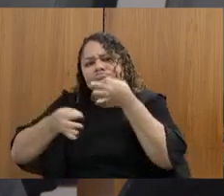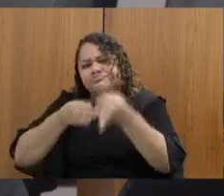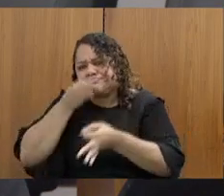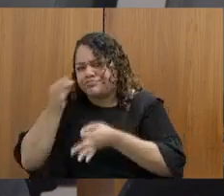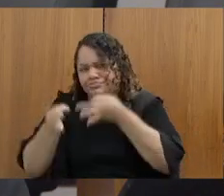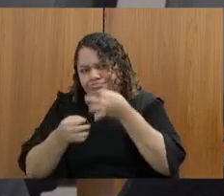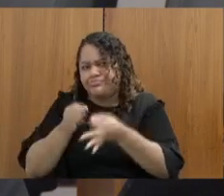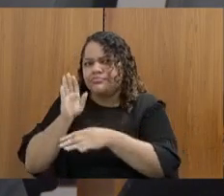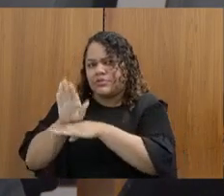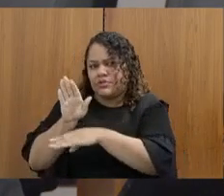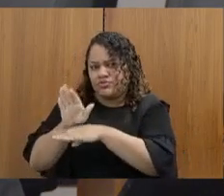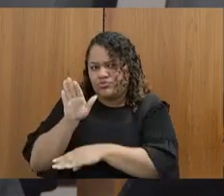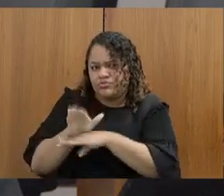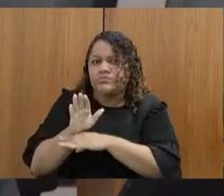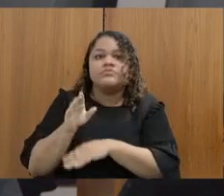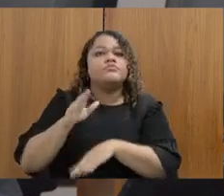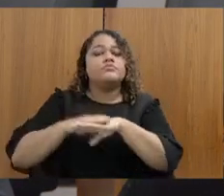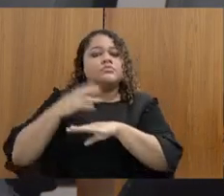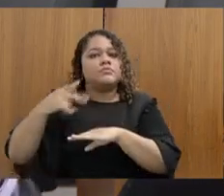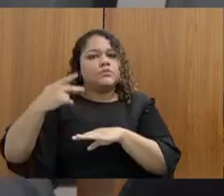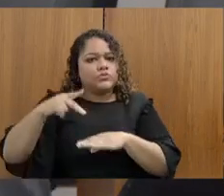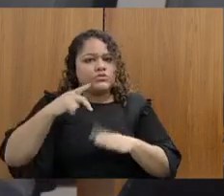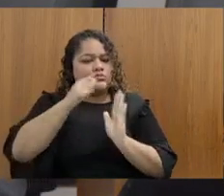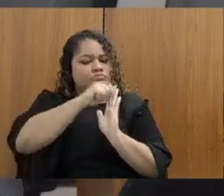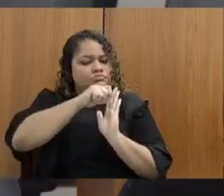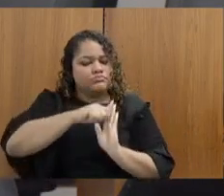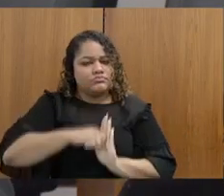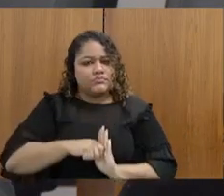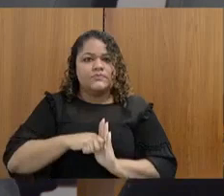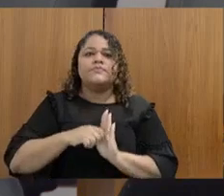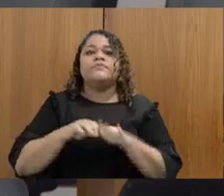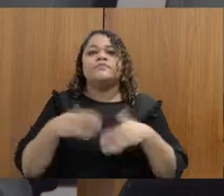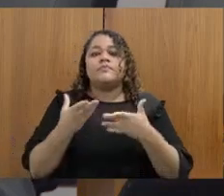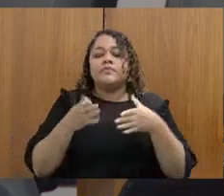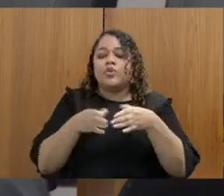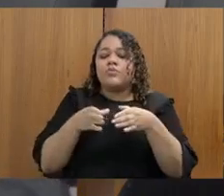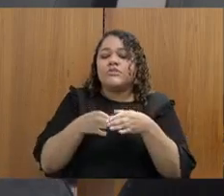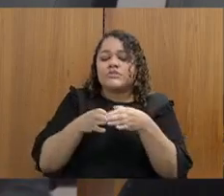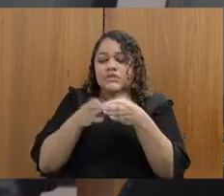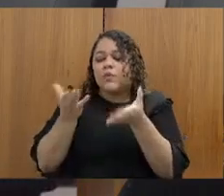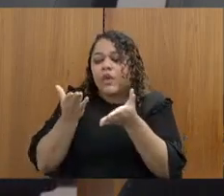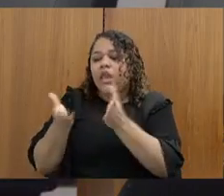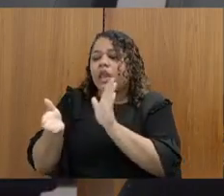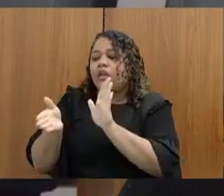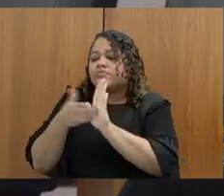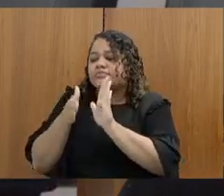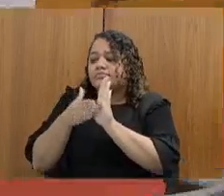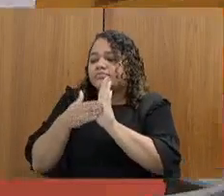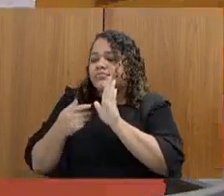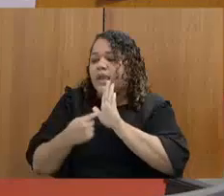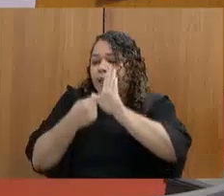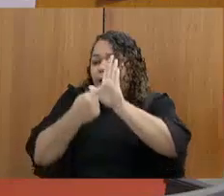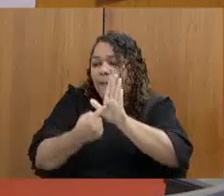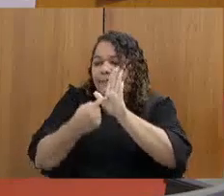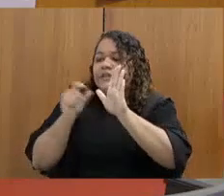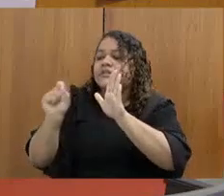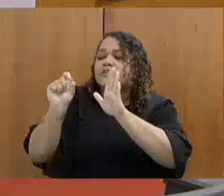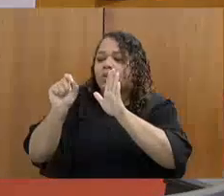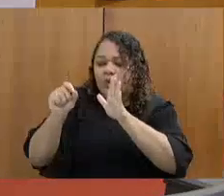questionamentos que a comissão gostaria que fosse apresentado aqui durante os trabalhos.